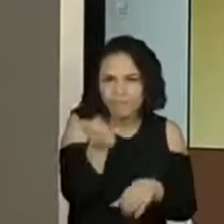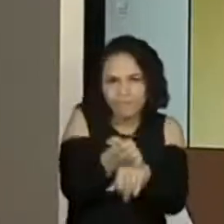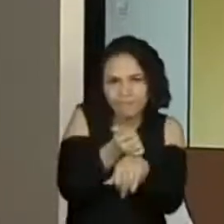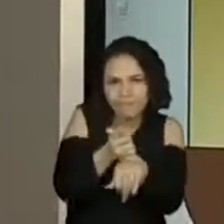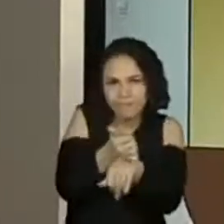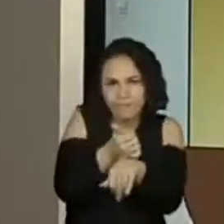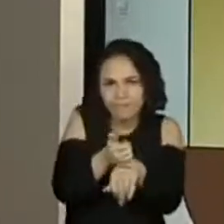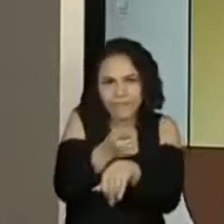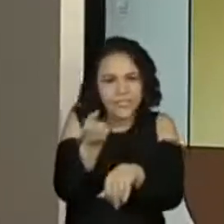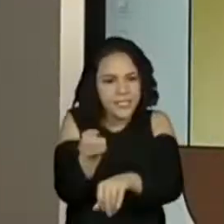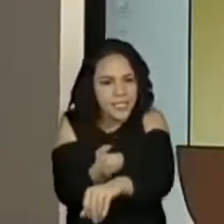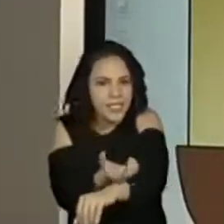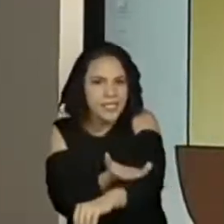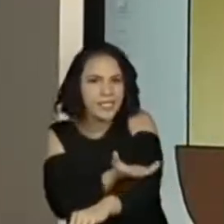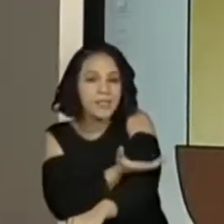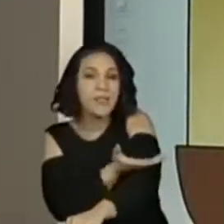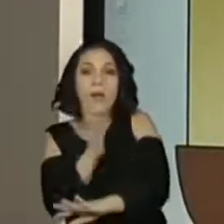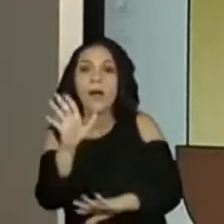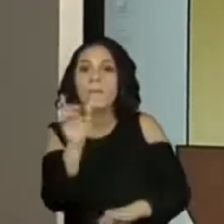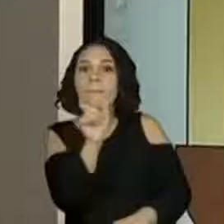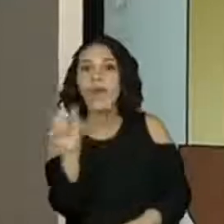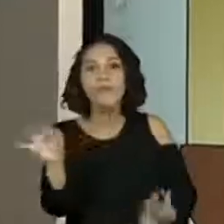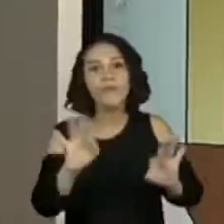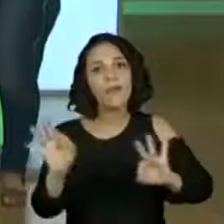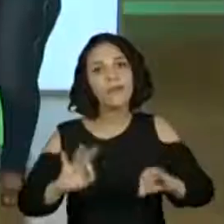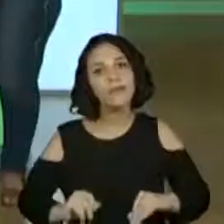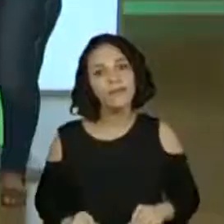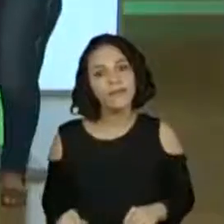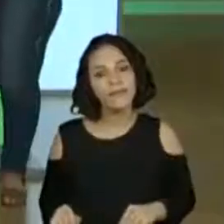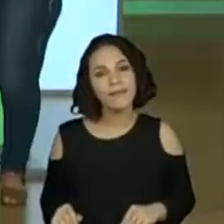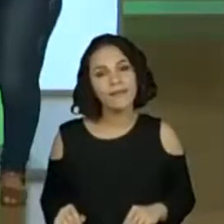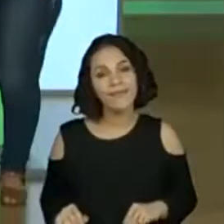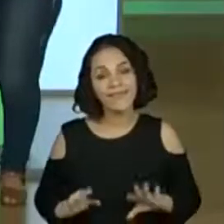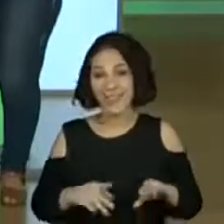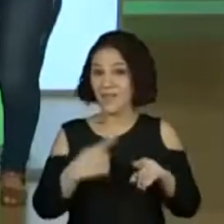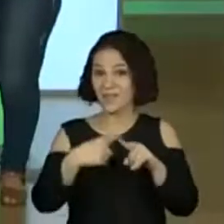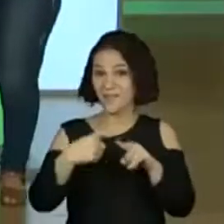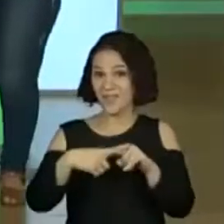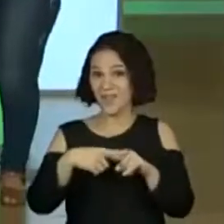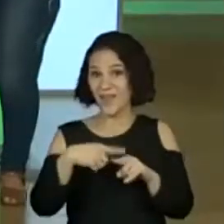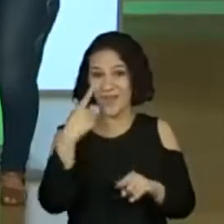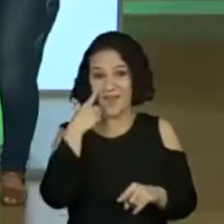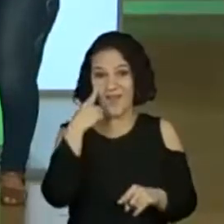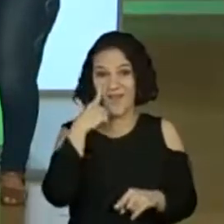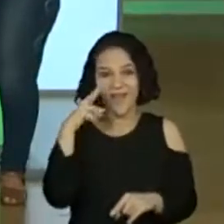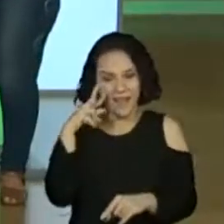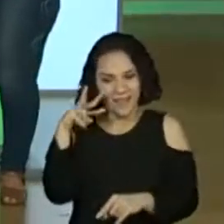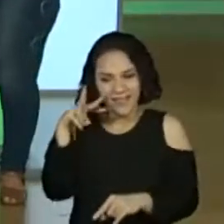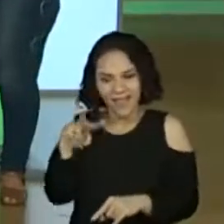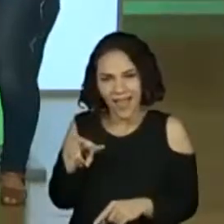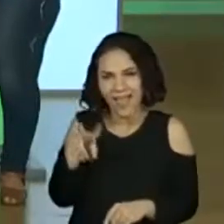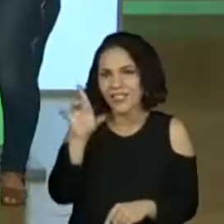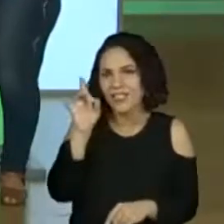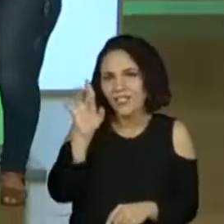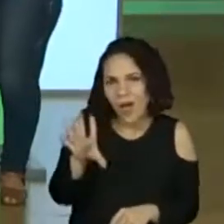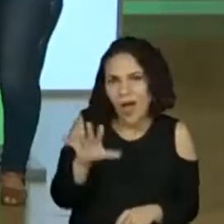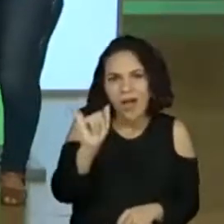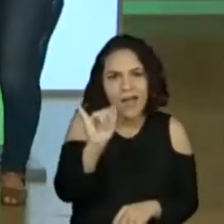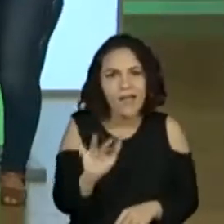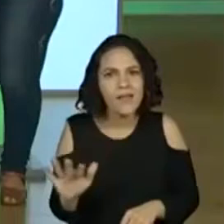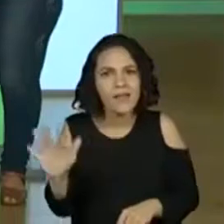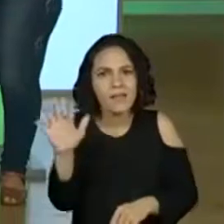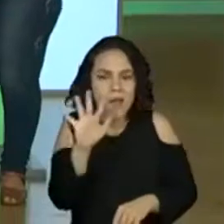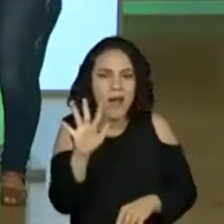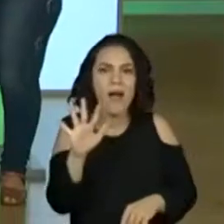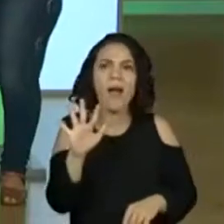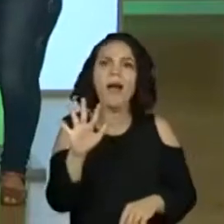sensações e não tem uma letra escrita. E não é só olhar para o balão, né, professora? Sim. Porque as outras imagens aí, a